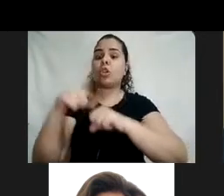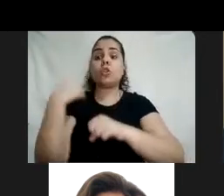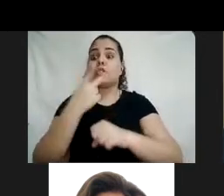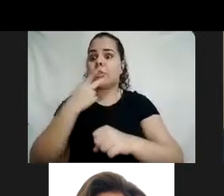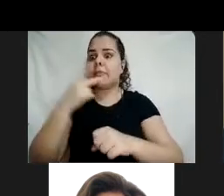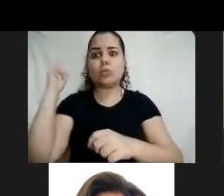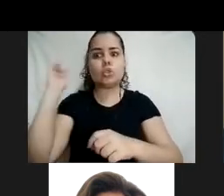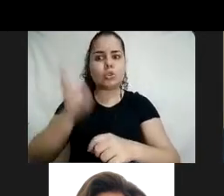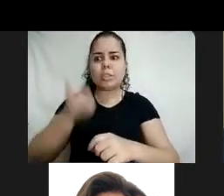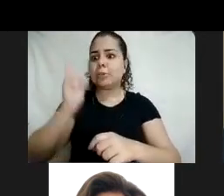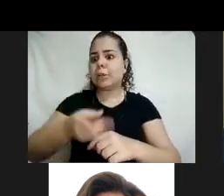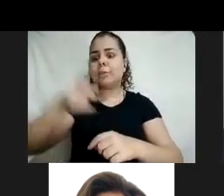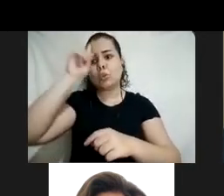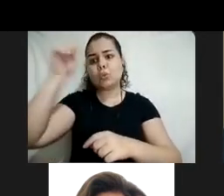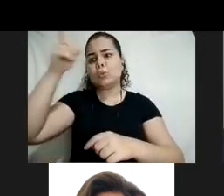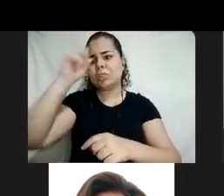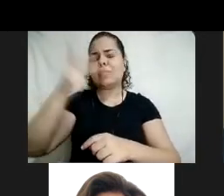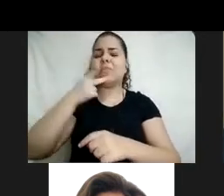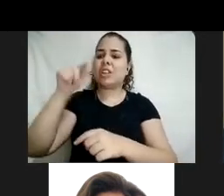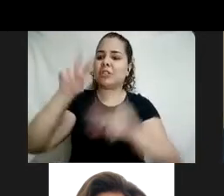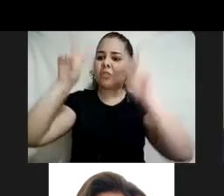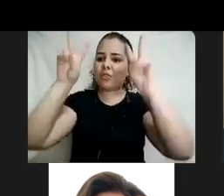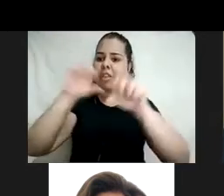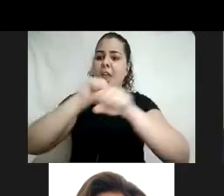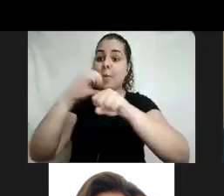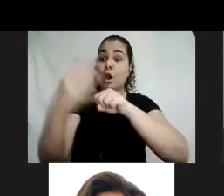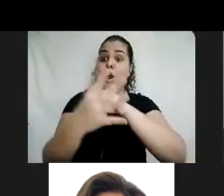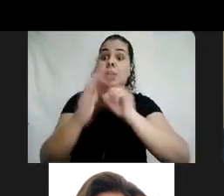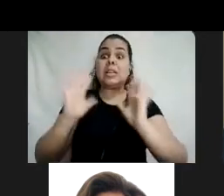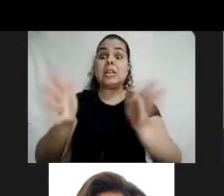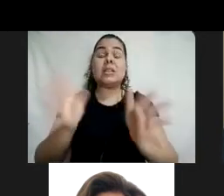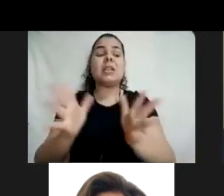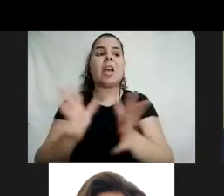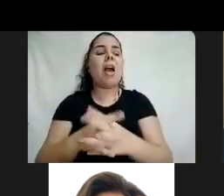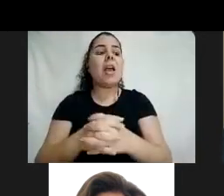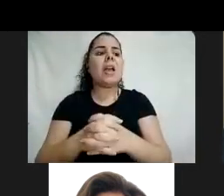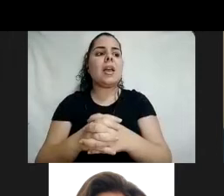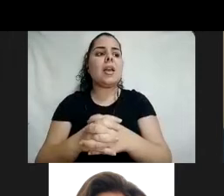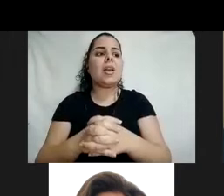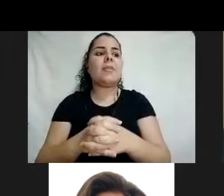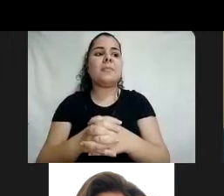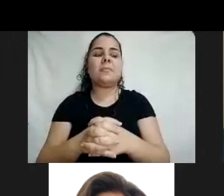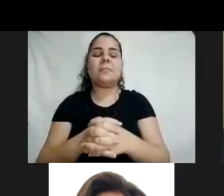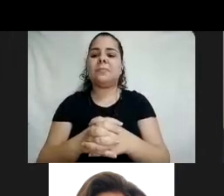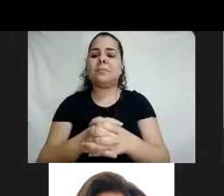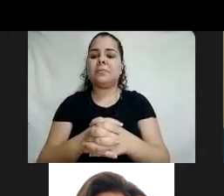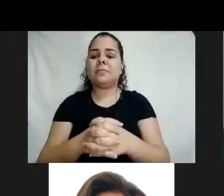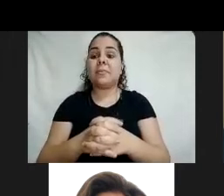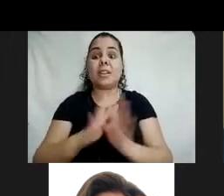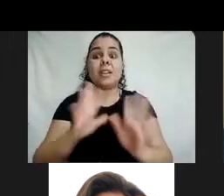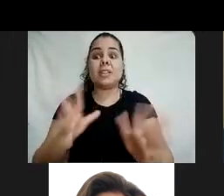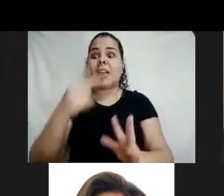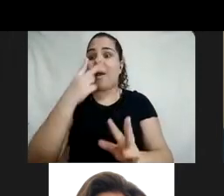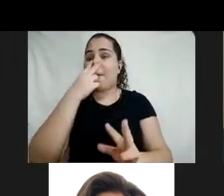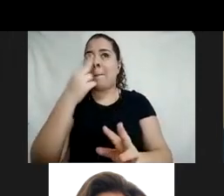coronavírus. A gente está meio enlouquecendo, no bom sentido, um enlouquecendo a outra, na